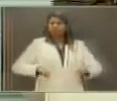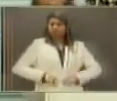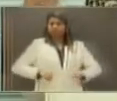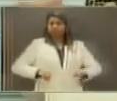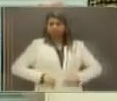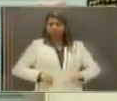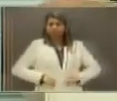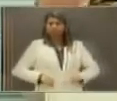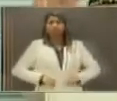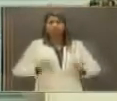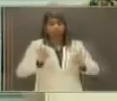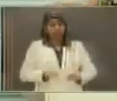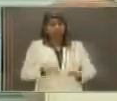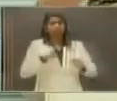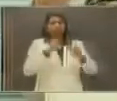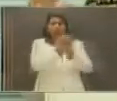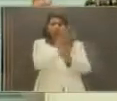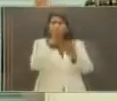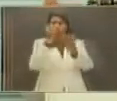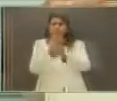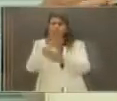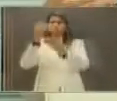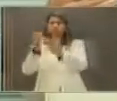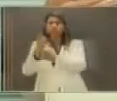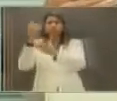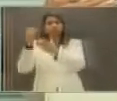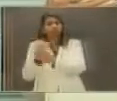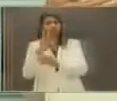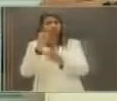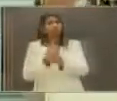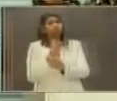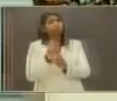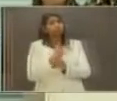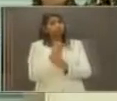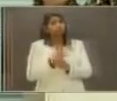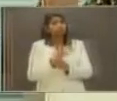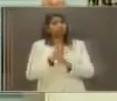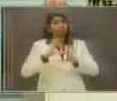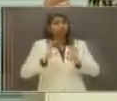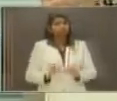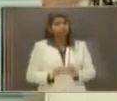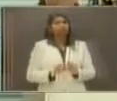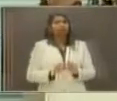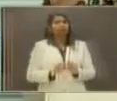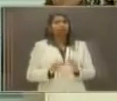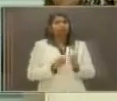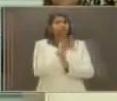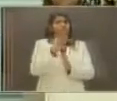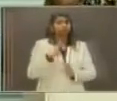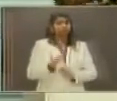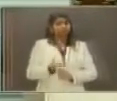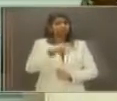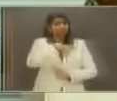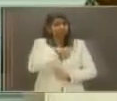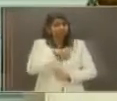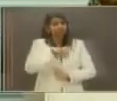Tivemos vários casos de pessoas que foram vítimas que,